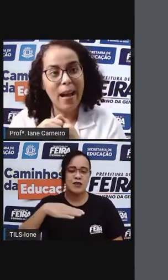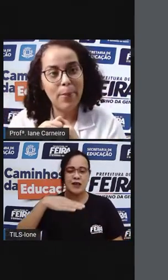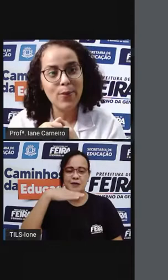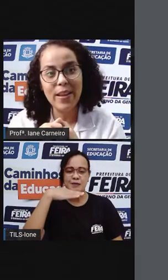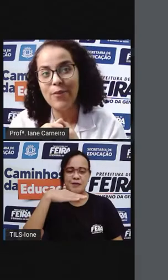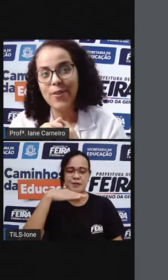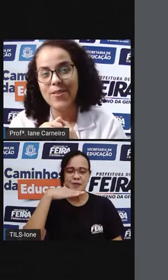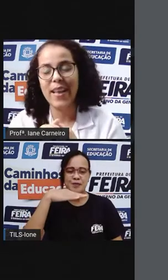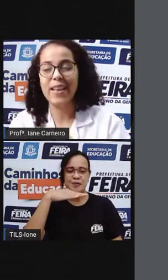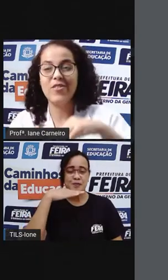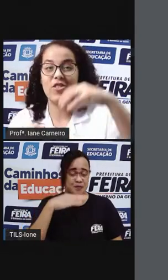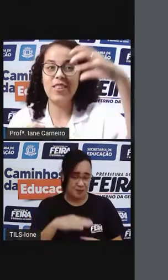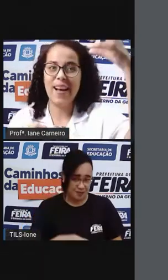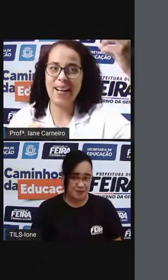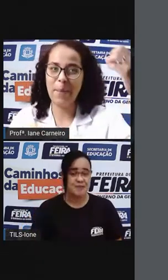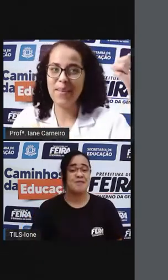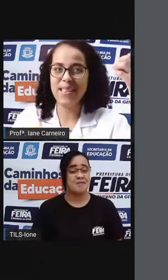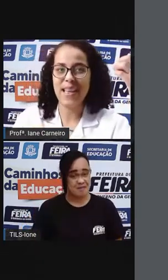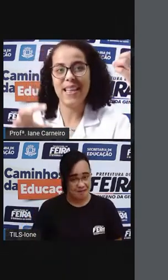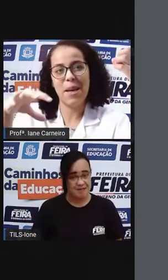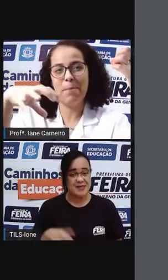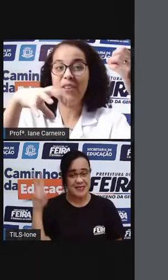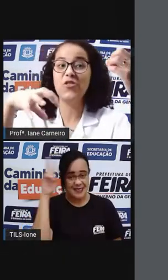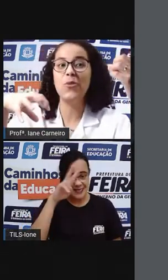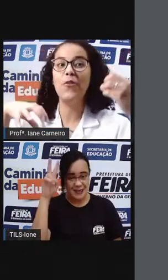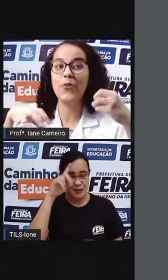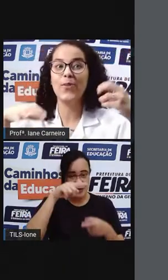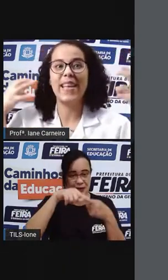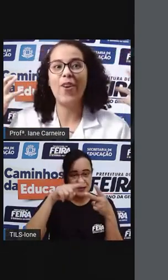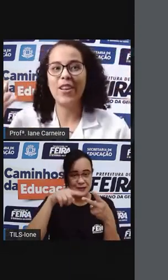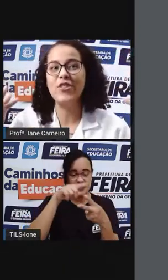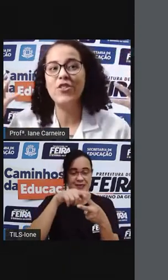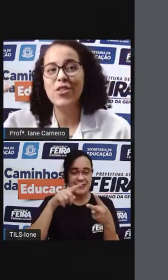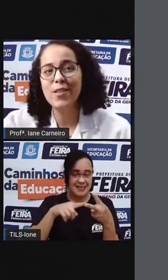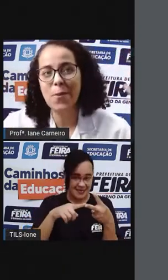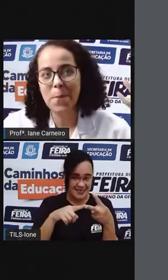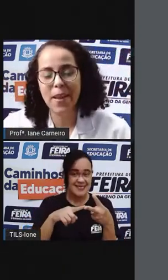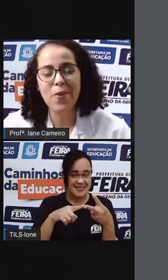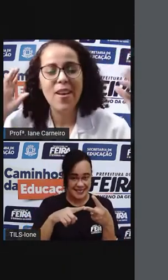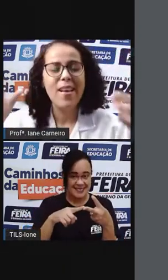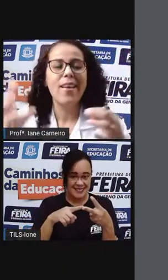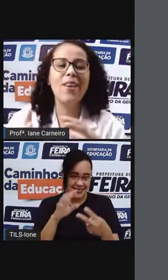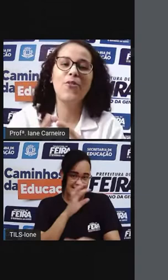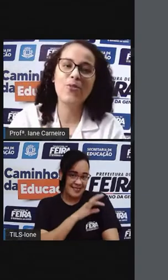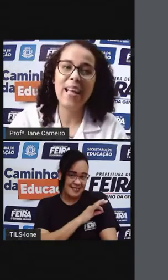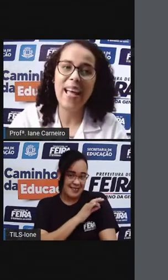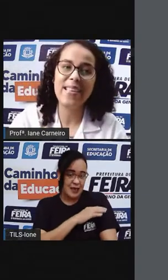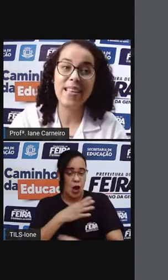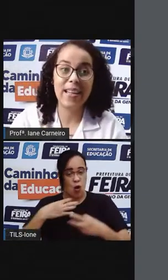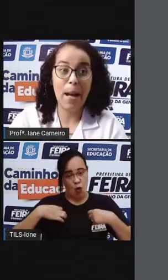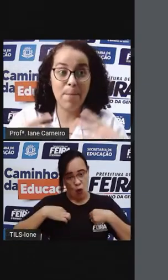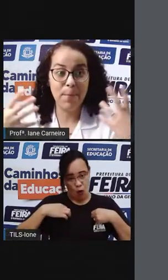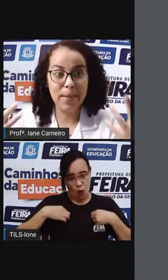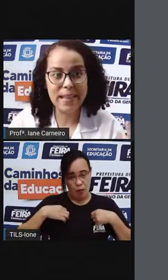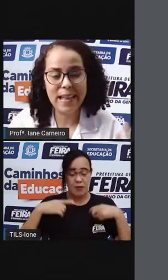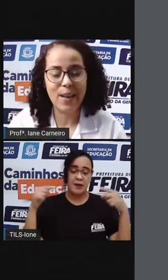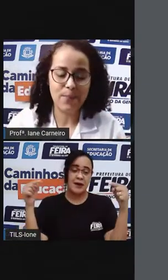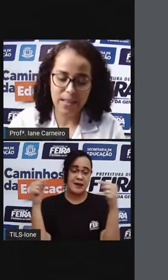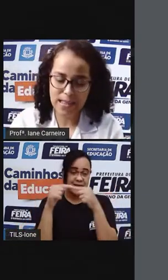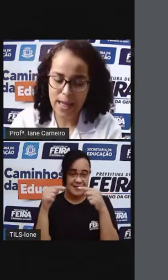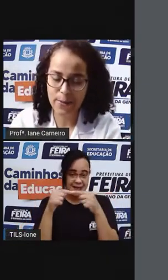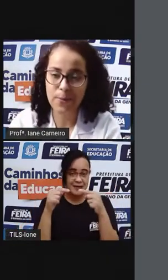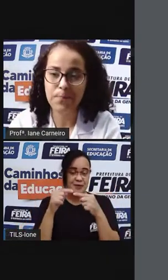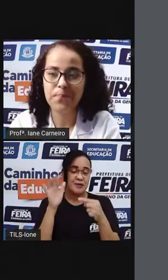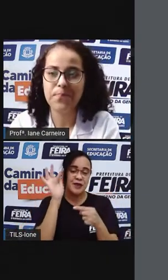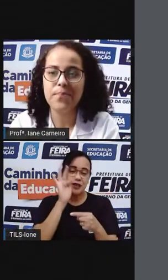lembra da capa do livro, né? Que tinha a camisa e embaixo tinha uma fruta. E agora, a gente descobriu que fruta é essa, né? A manga,